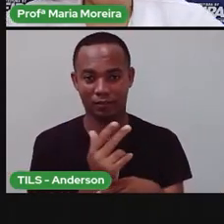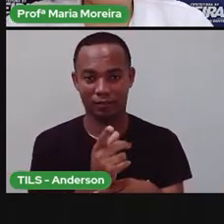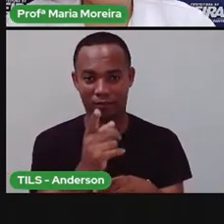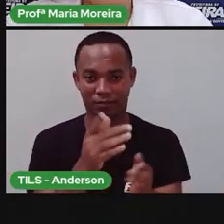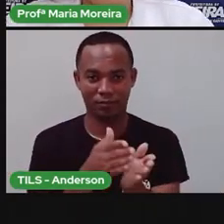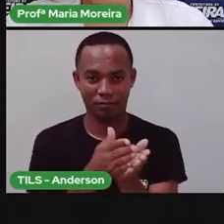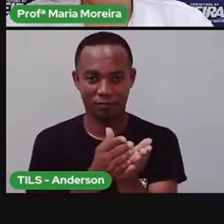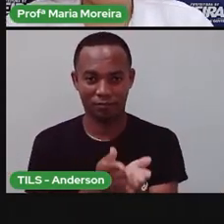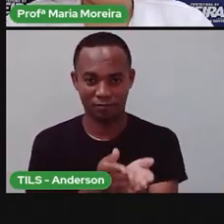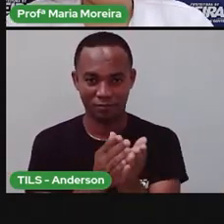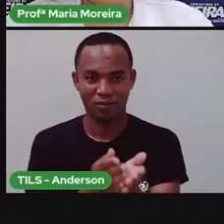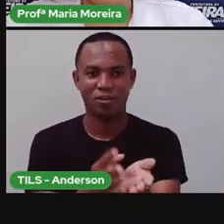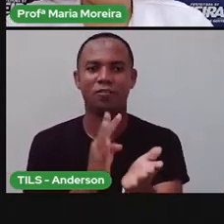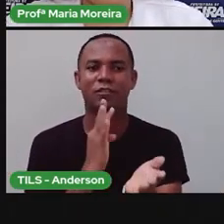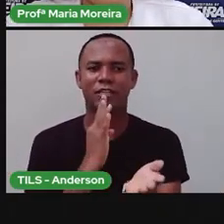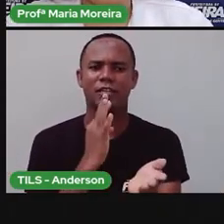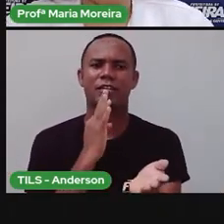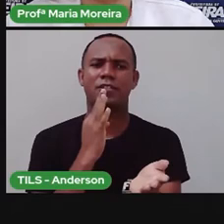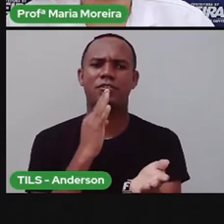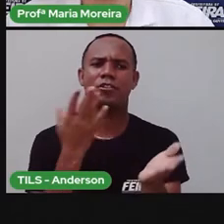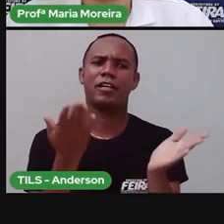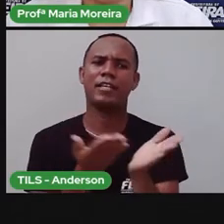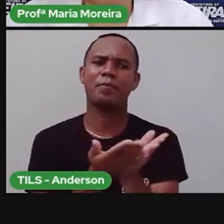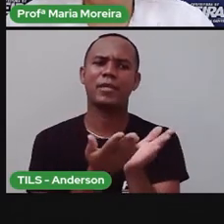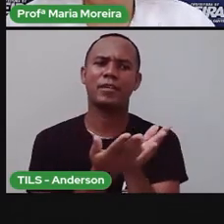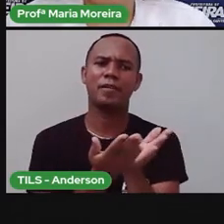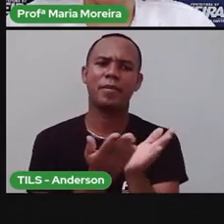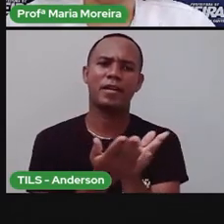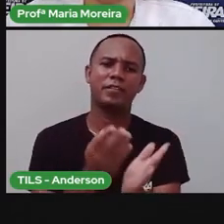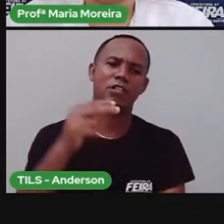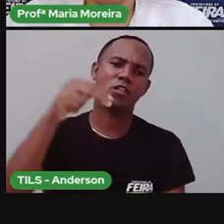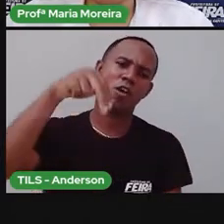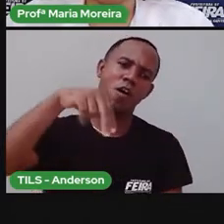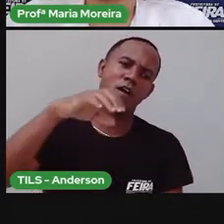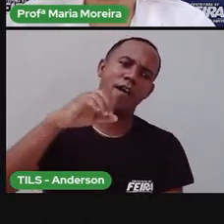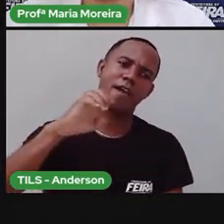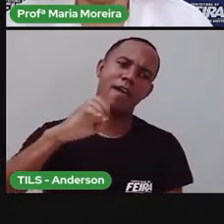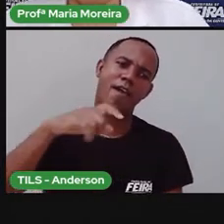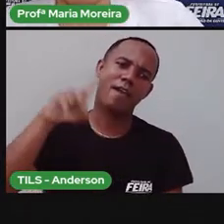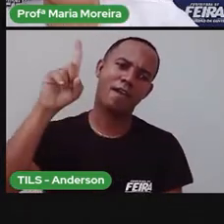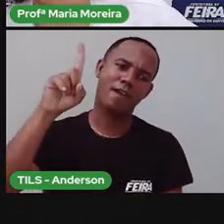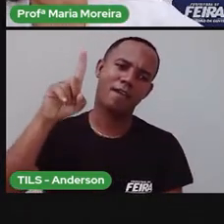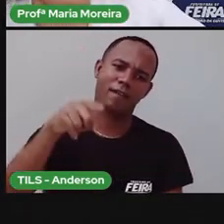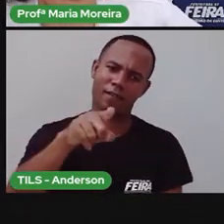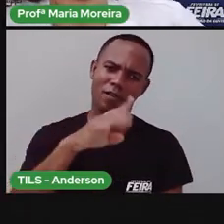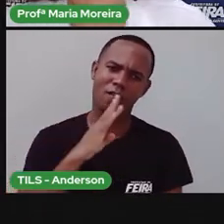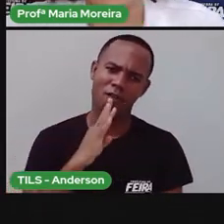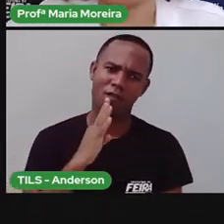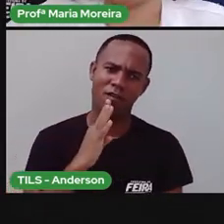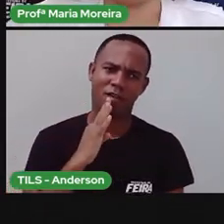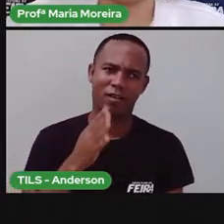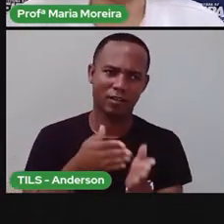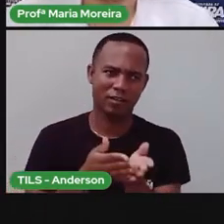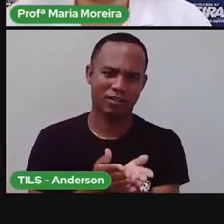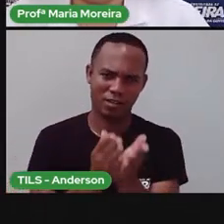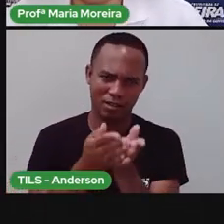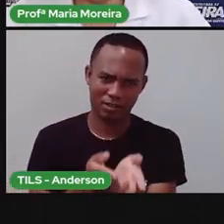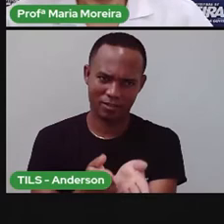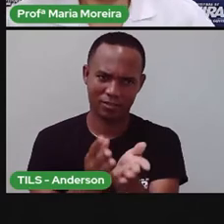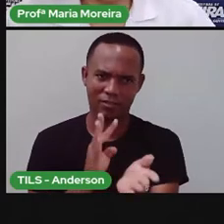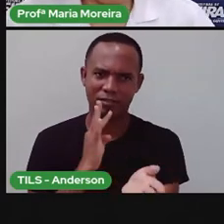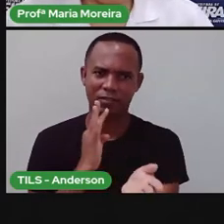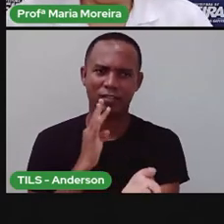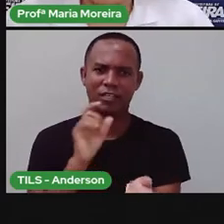Você conhece essa história, Anderson? Eu conheço a história da Isso, a história da Bíblia. Arca de Noé.